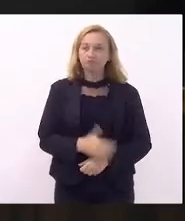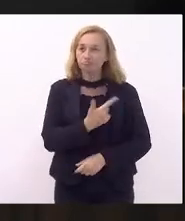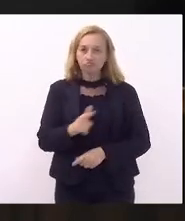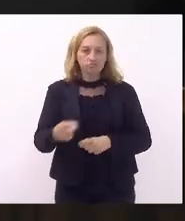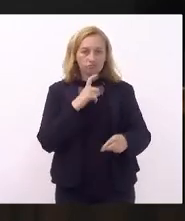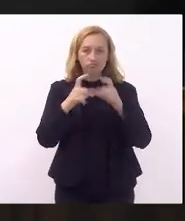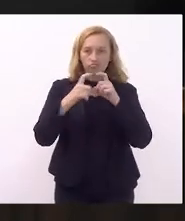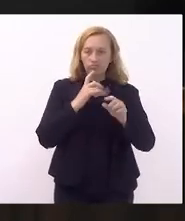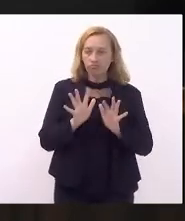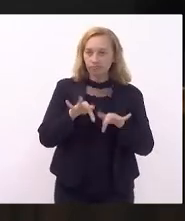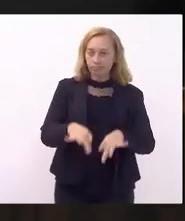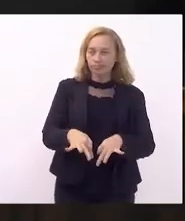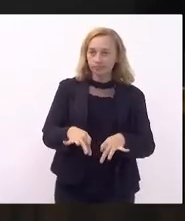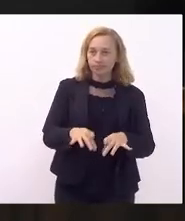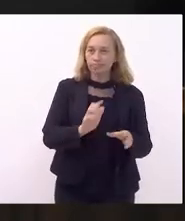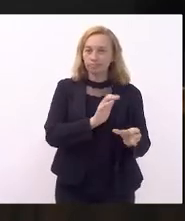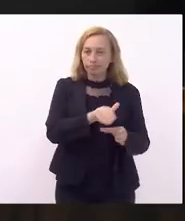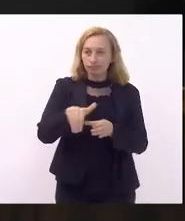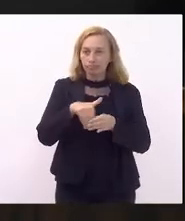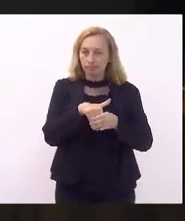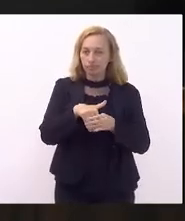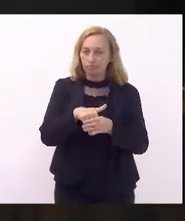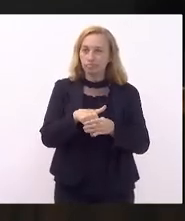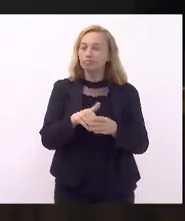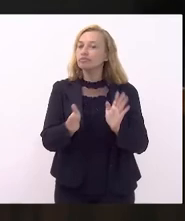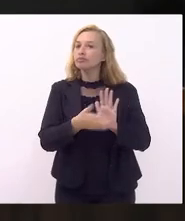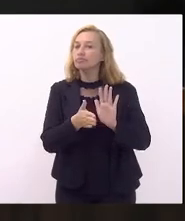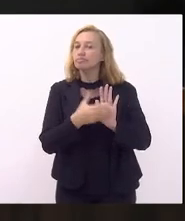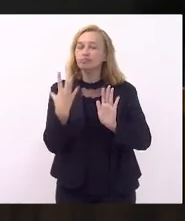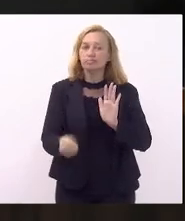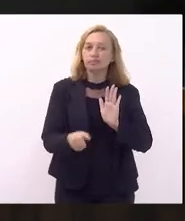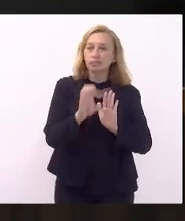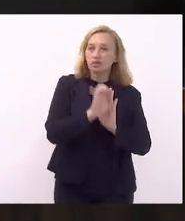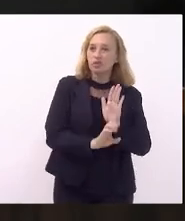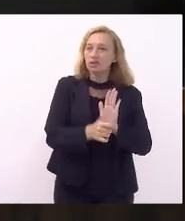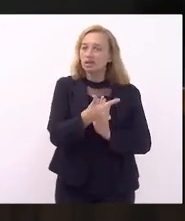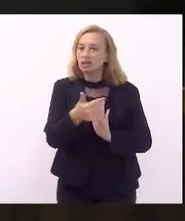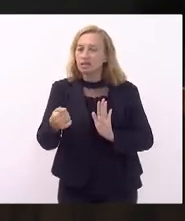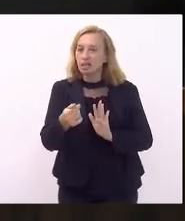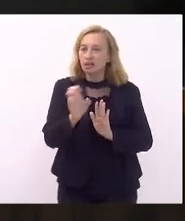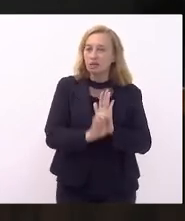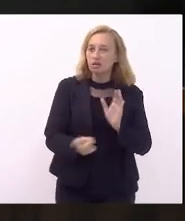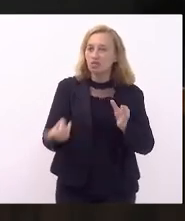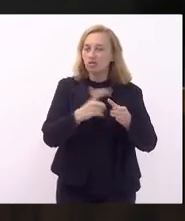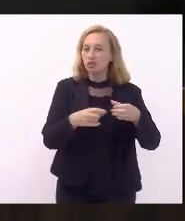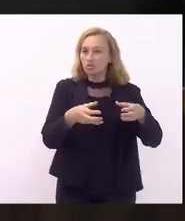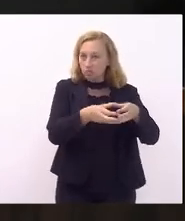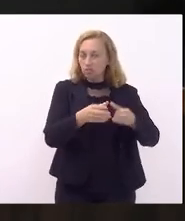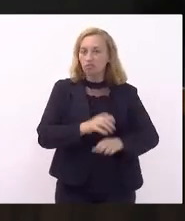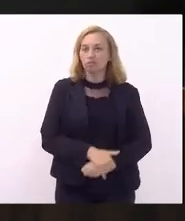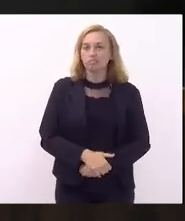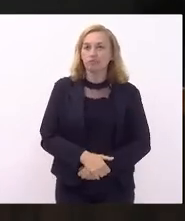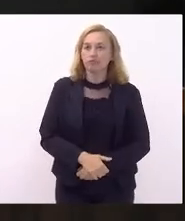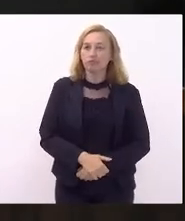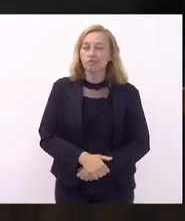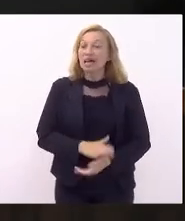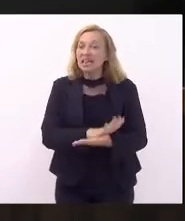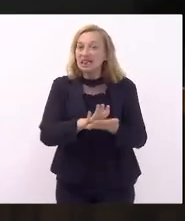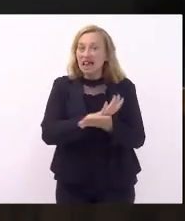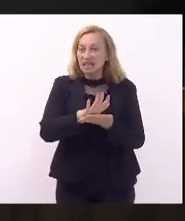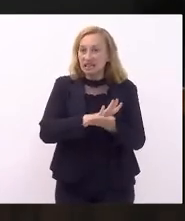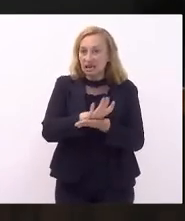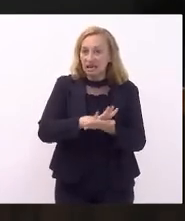havendo que queira discutir, encerrada a discussão, o presidente proposta recebeu 17 emendas e retorna às comissões. Nada